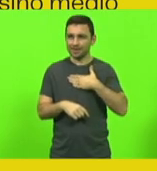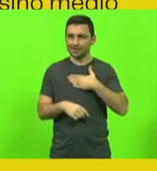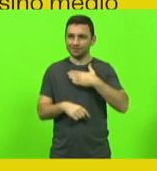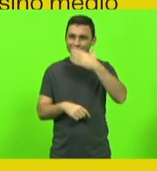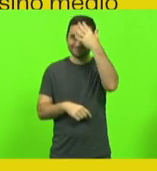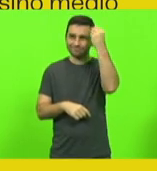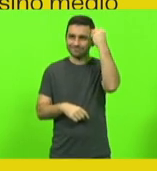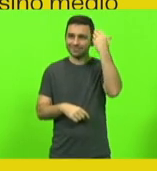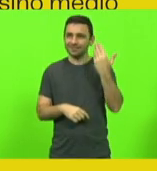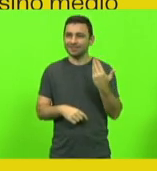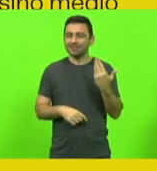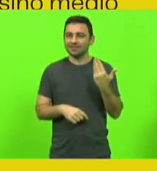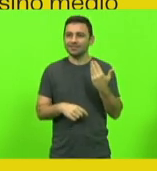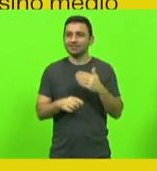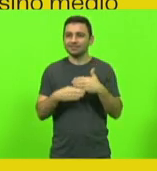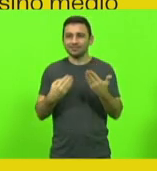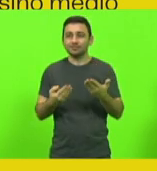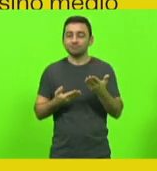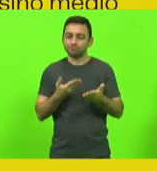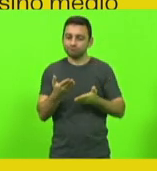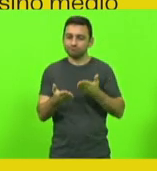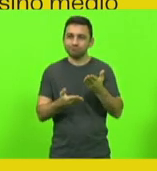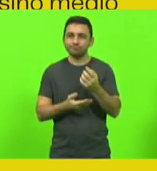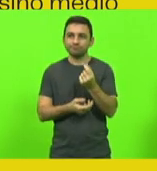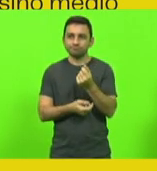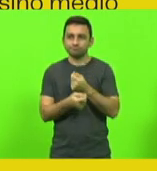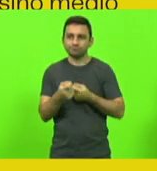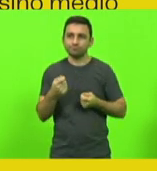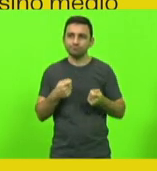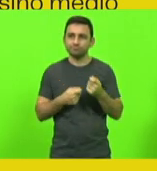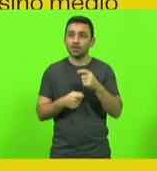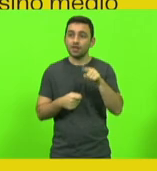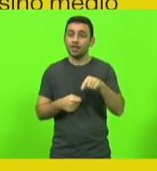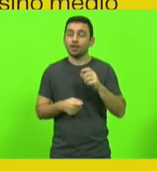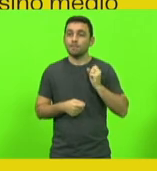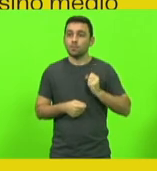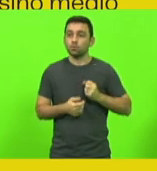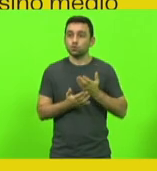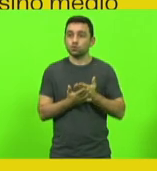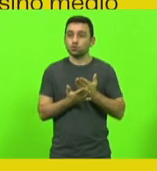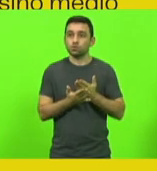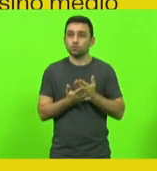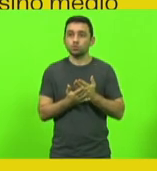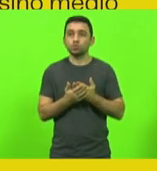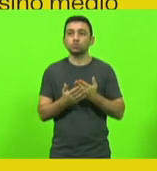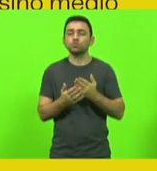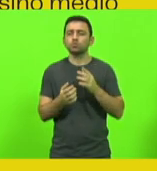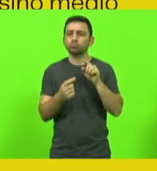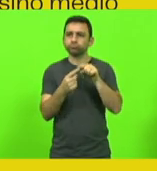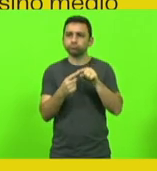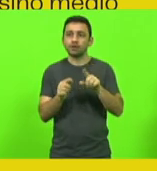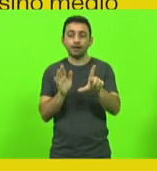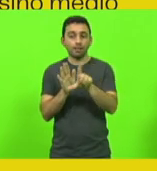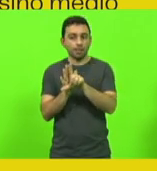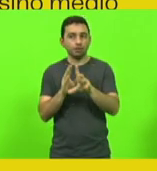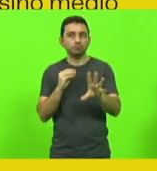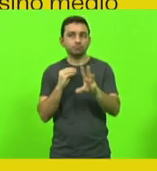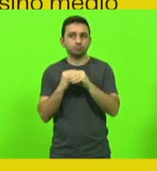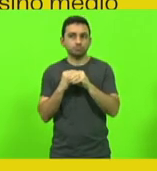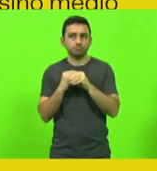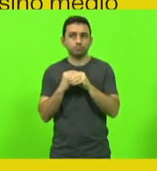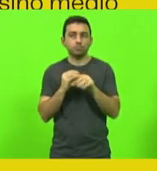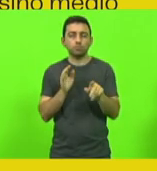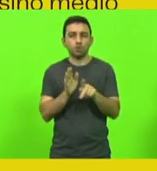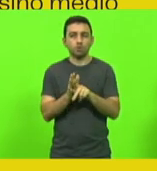Catarina prestar assistência financeira na forma de bolsa de estudos e definida por lei complementar aos